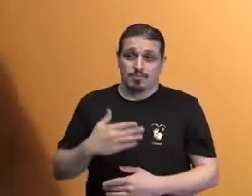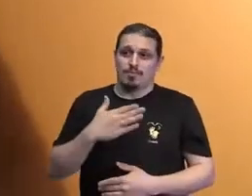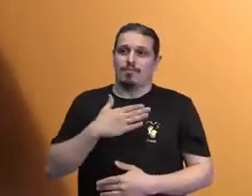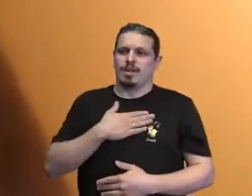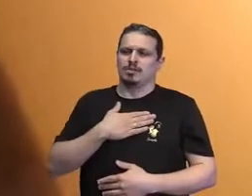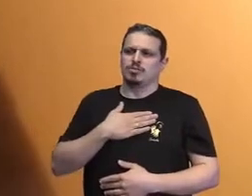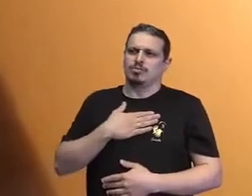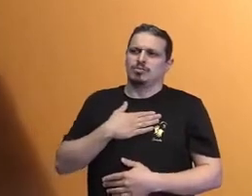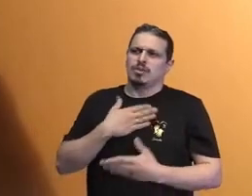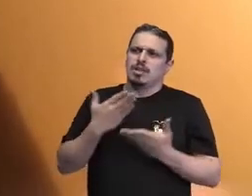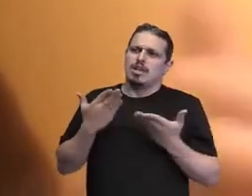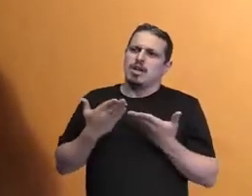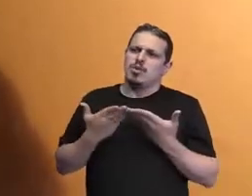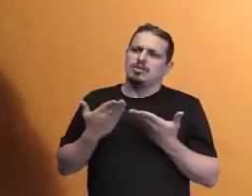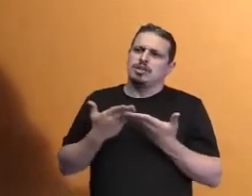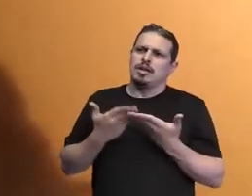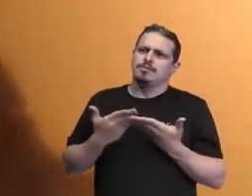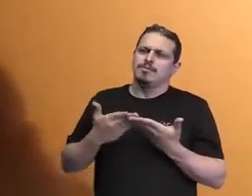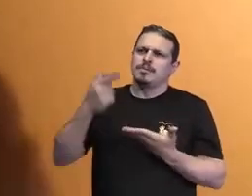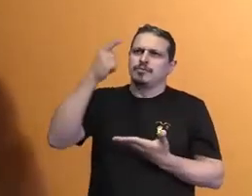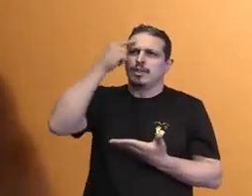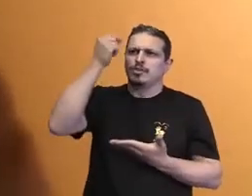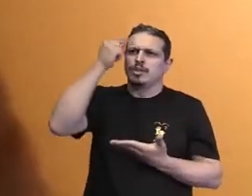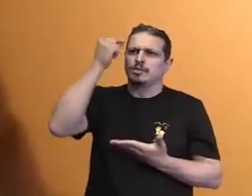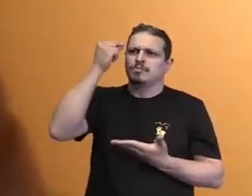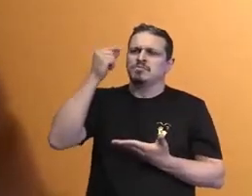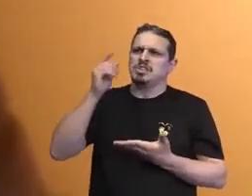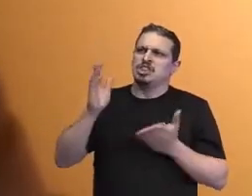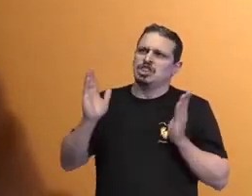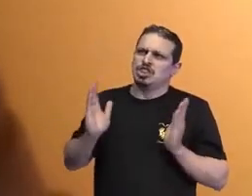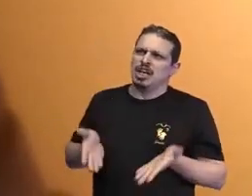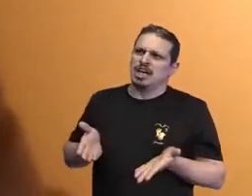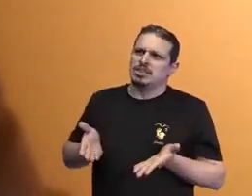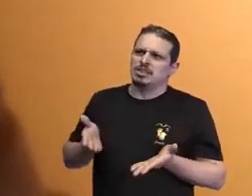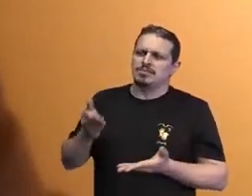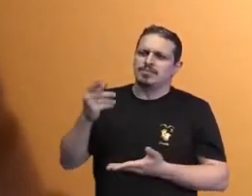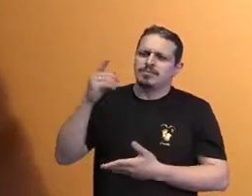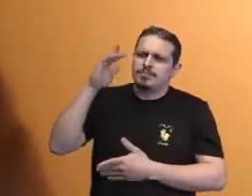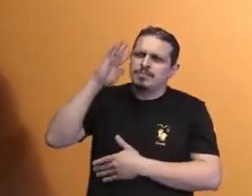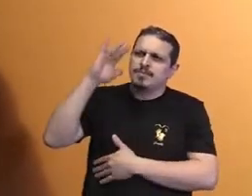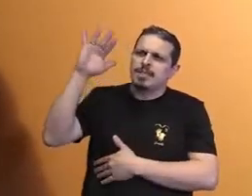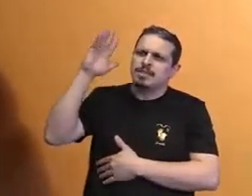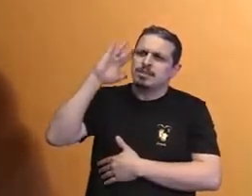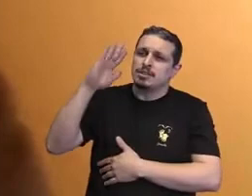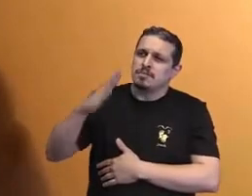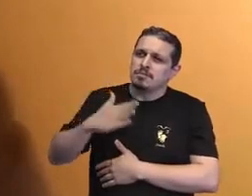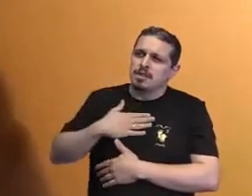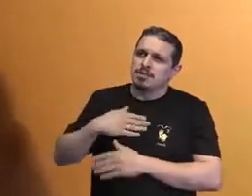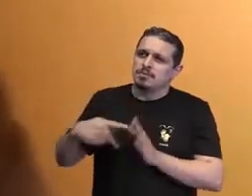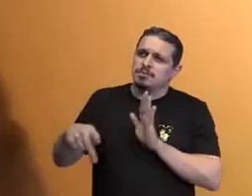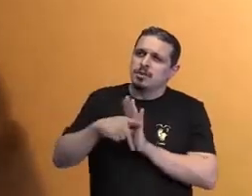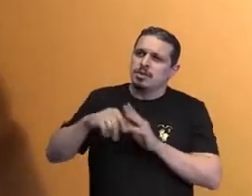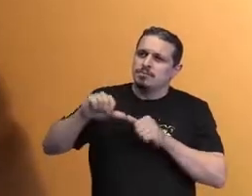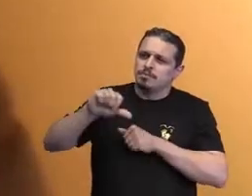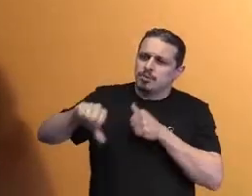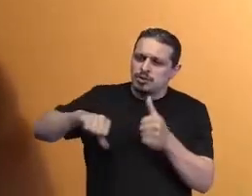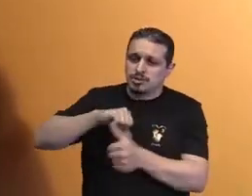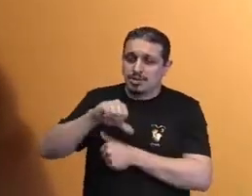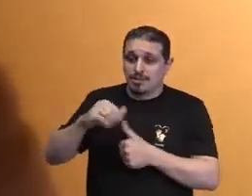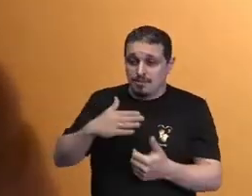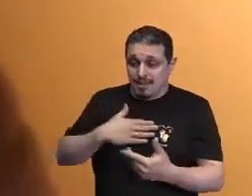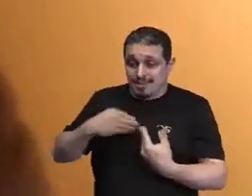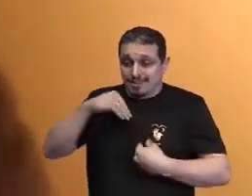eu desejava, sim, também ser uma metamorfose ambulante. Depois, aos poucos, fui percebendo